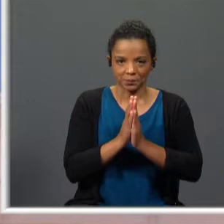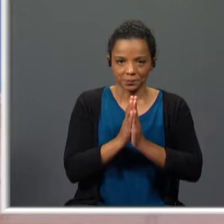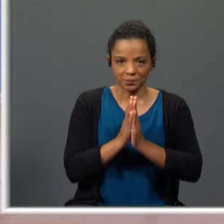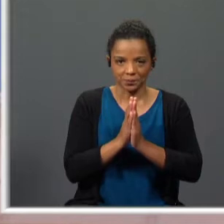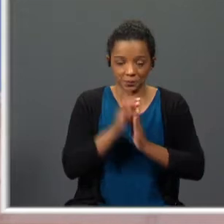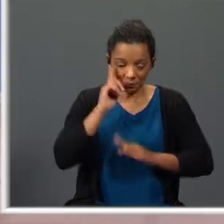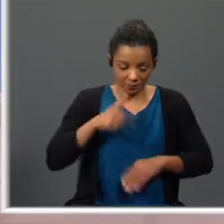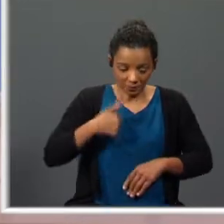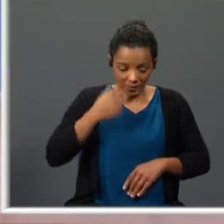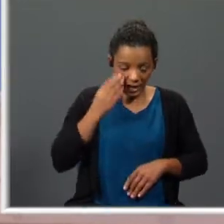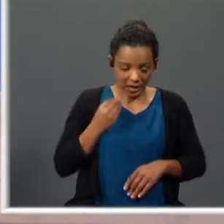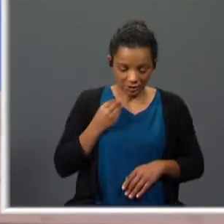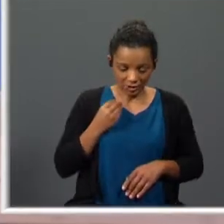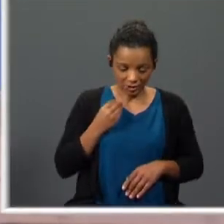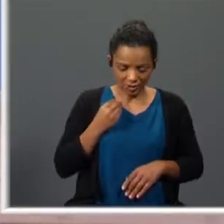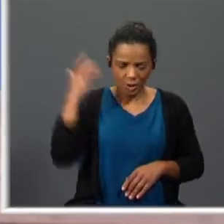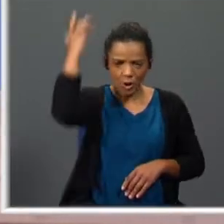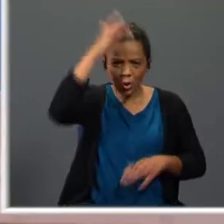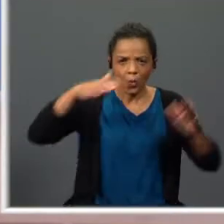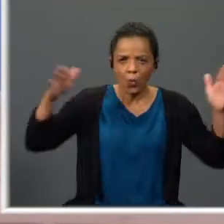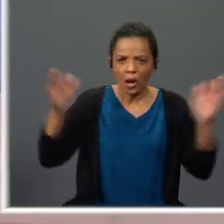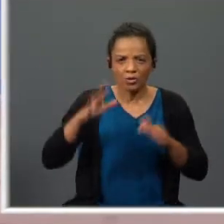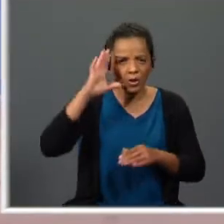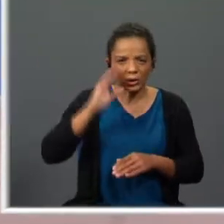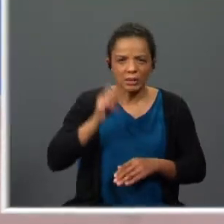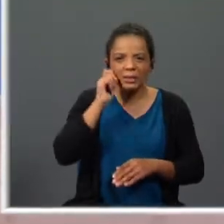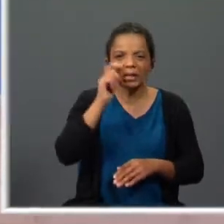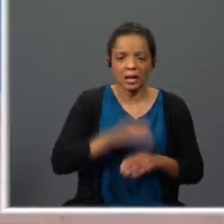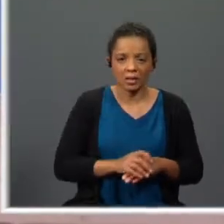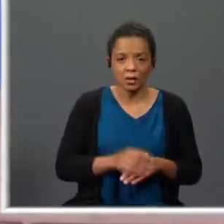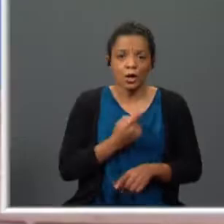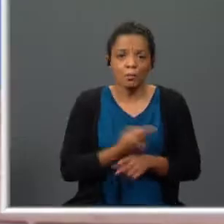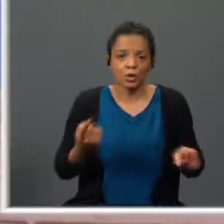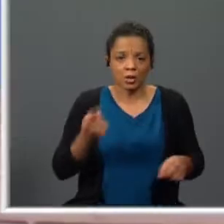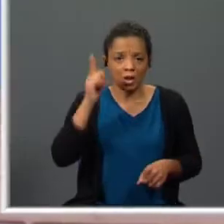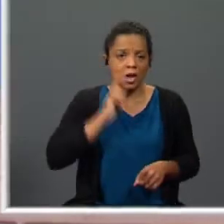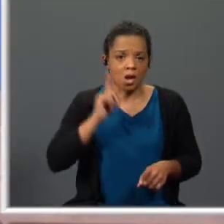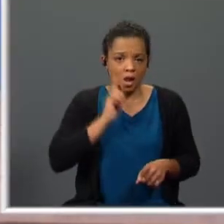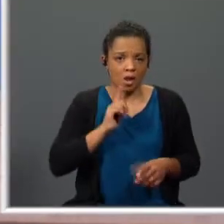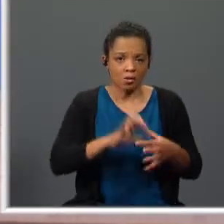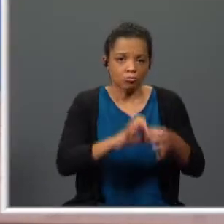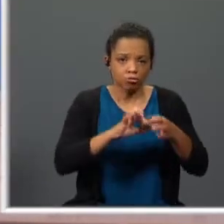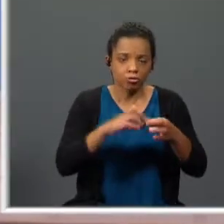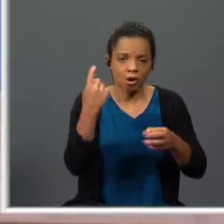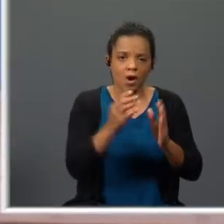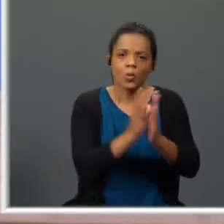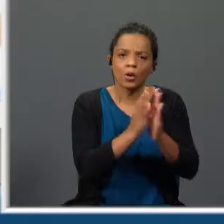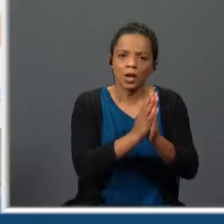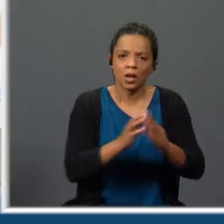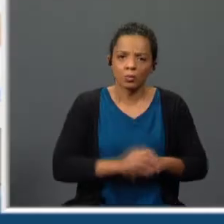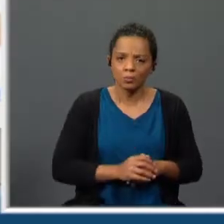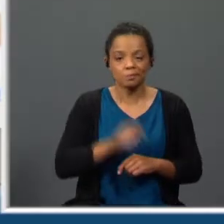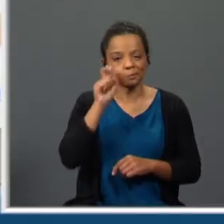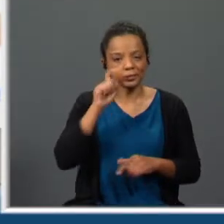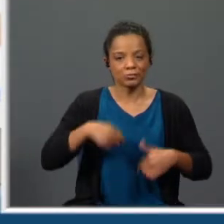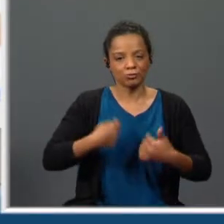até acha que o anjo não está bem a ver quem ela é porque ela até colaborava com o clero portanto em sua defesa